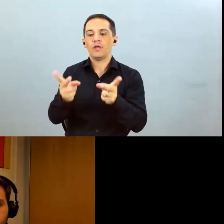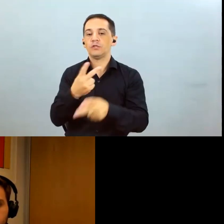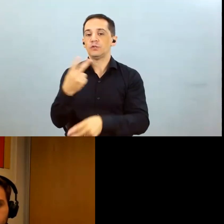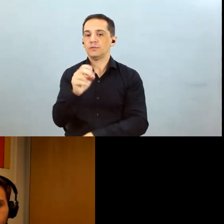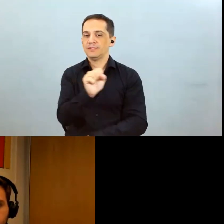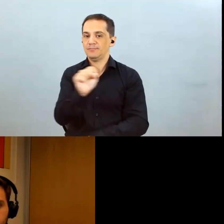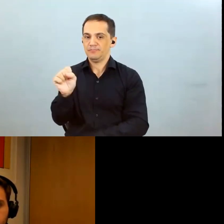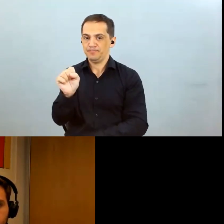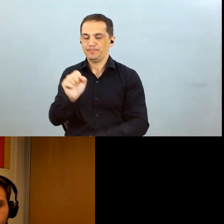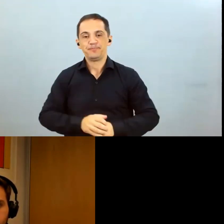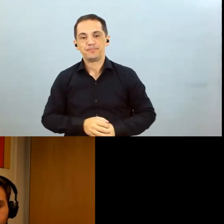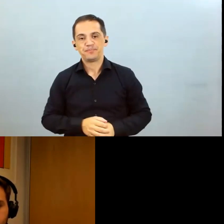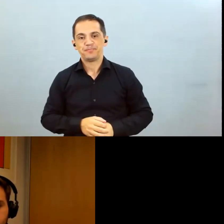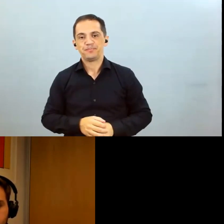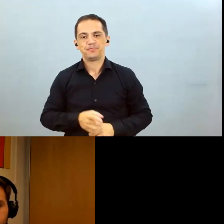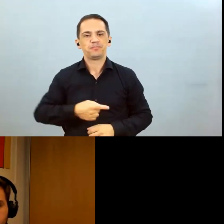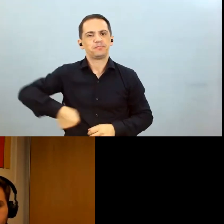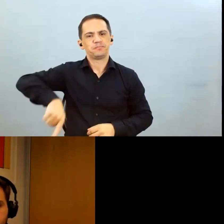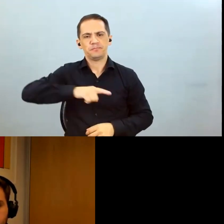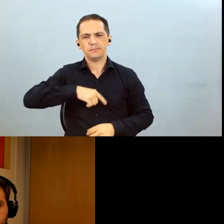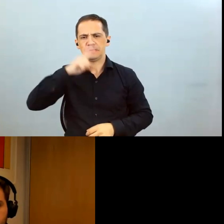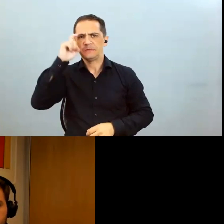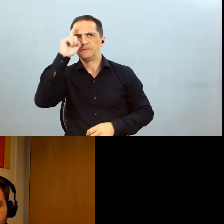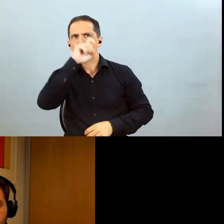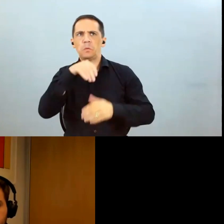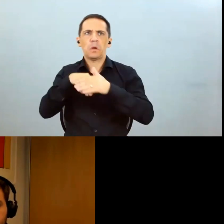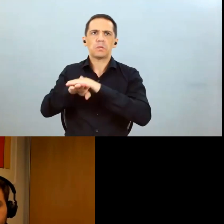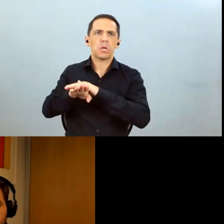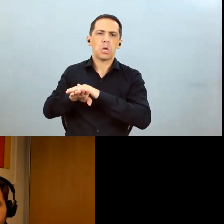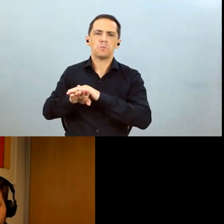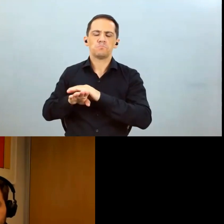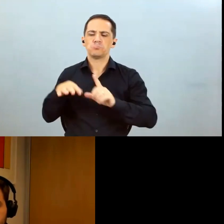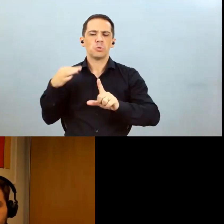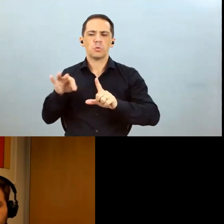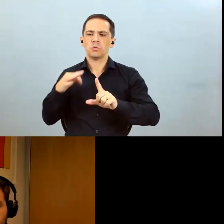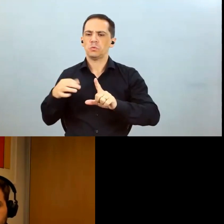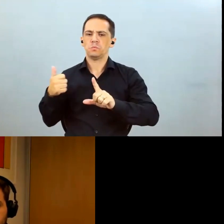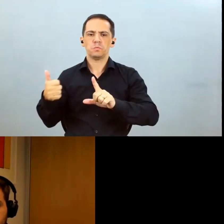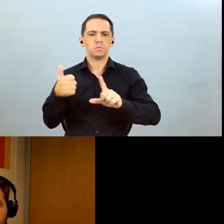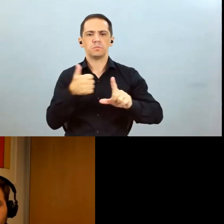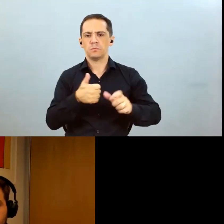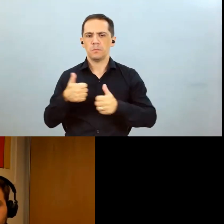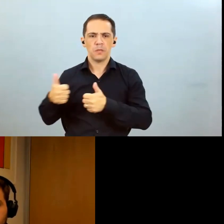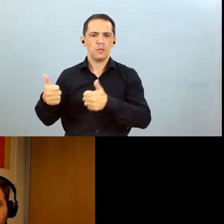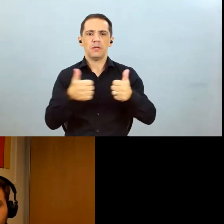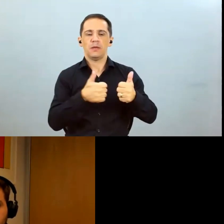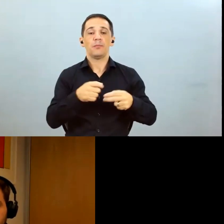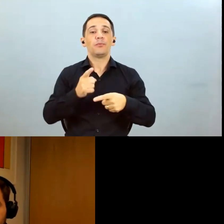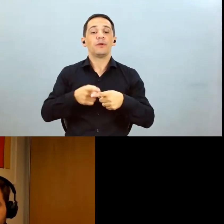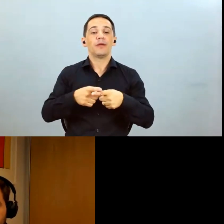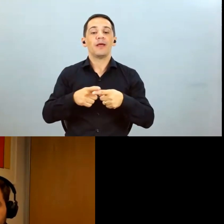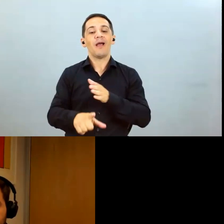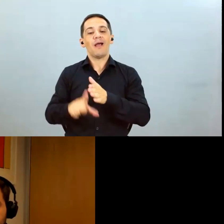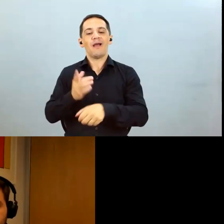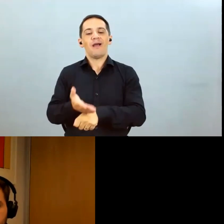nosso caso a gente não está enfrentando dificuldade de armazenagem dentro dessa estratégia nossa de vendas antecipadas e expedição